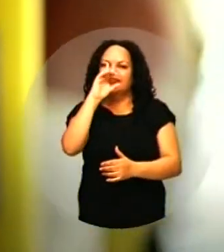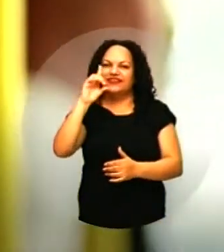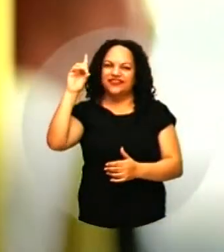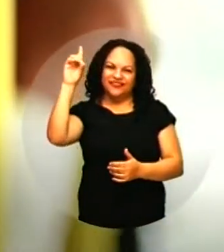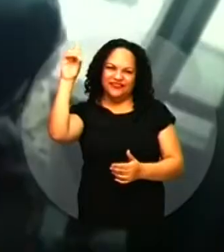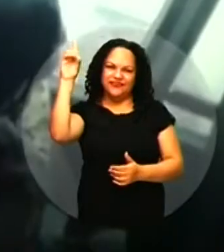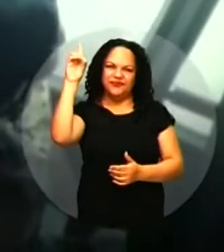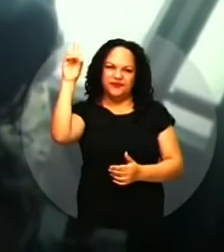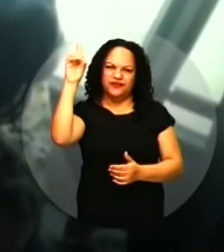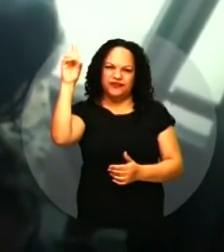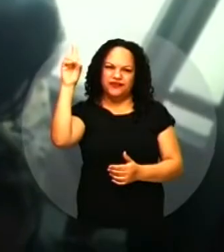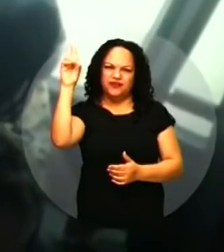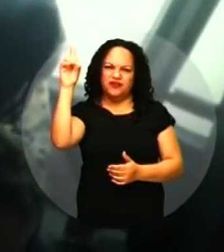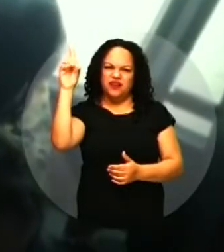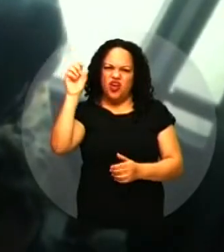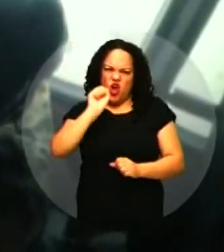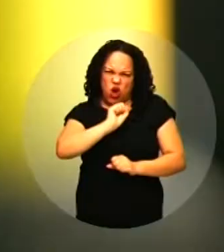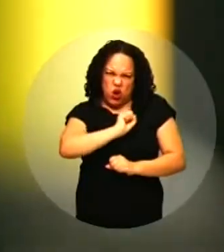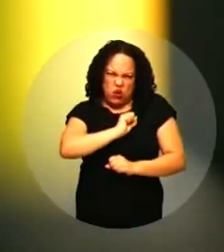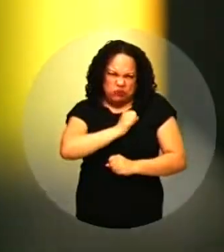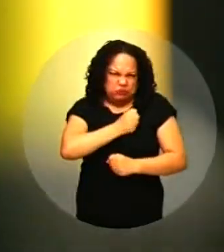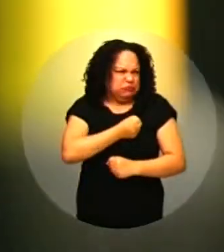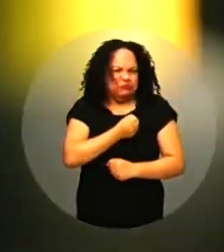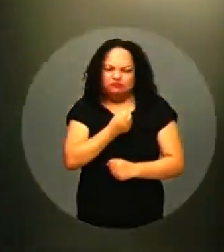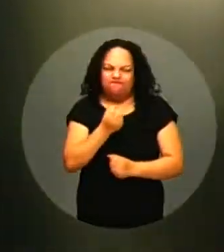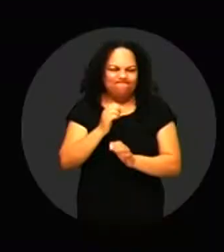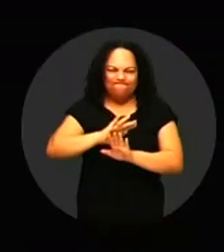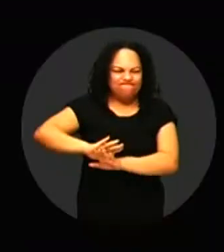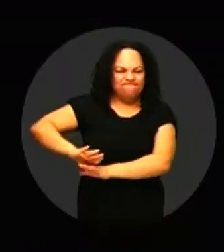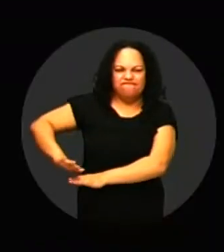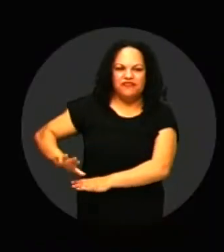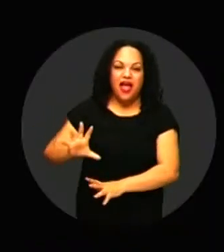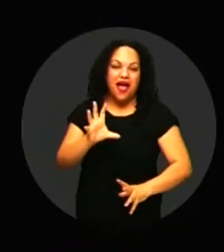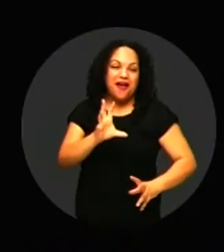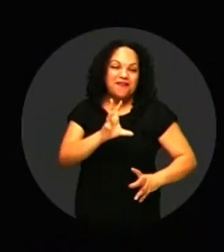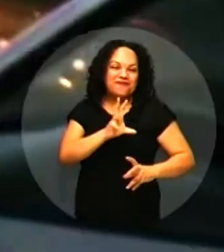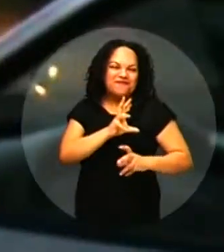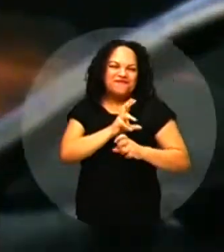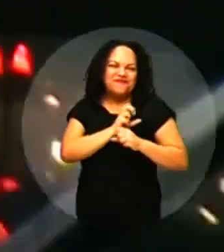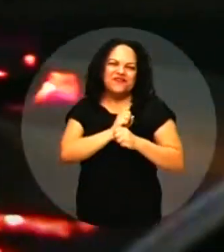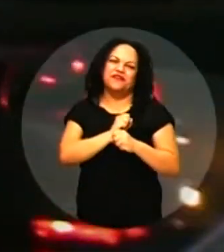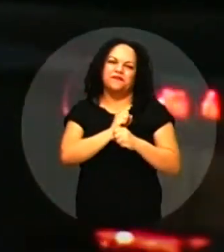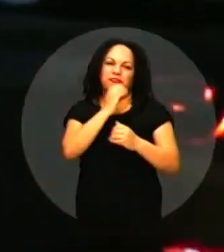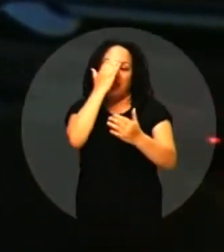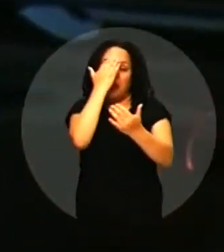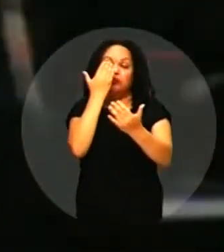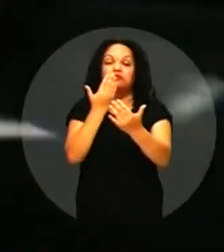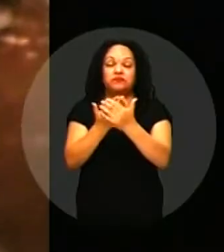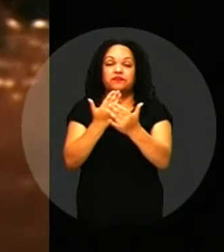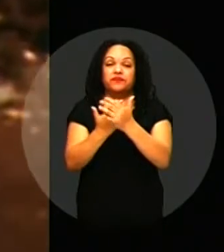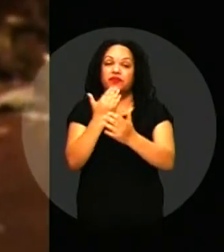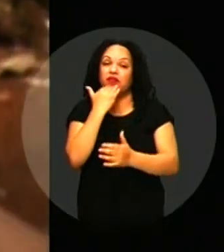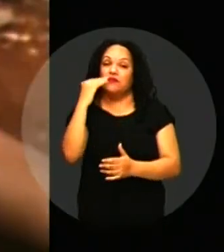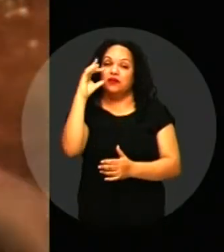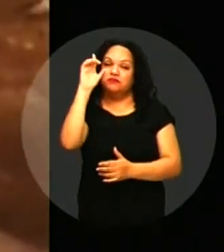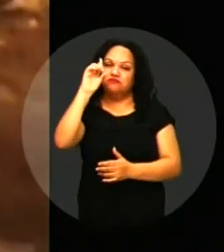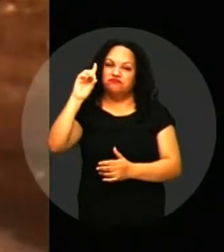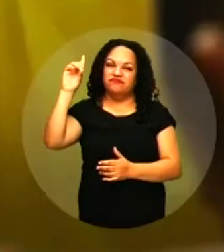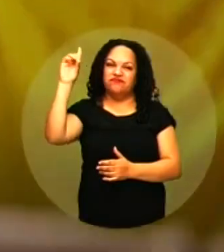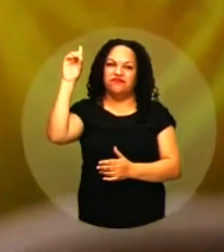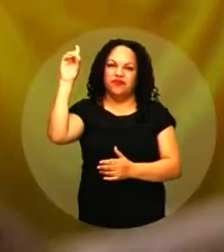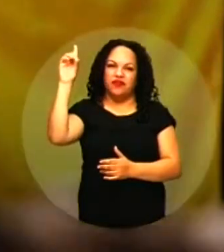peço a Deus Menos ódio, mais amor Tenho fé e peço a Deus